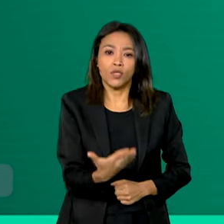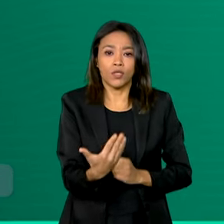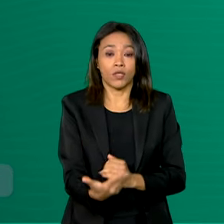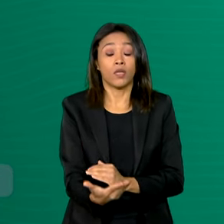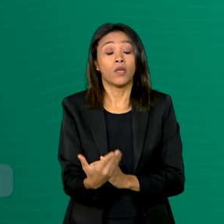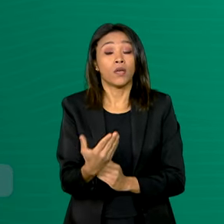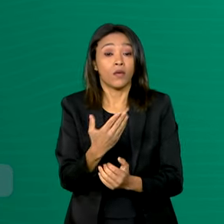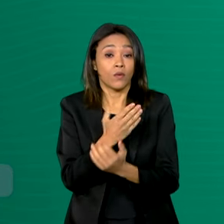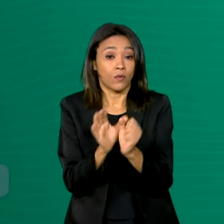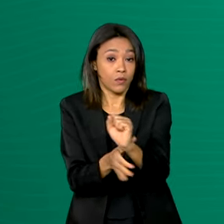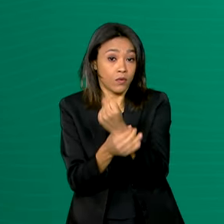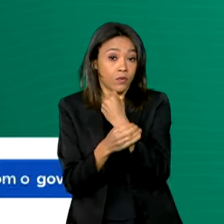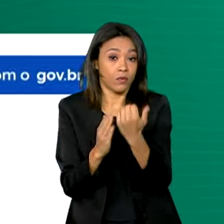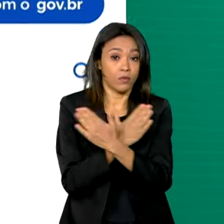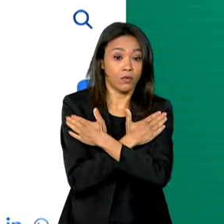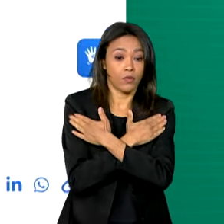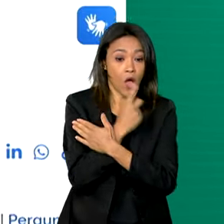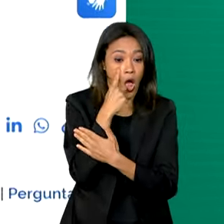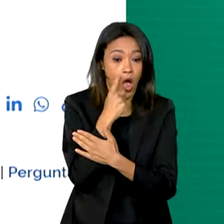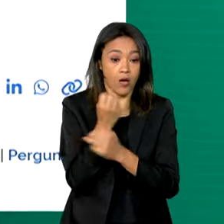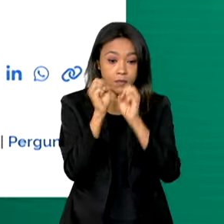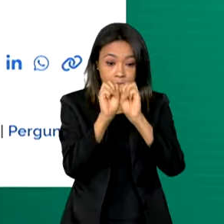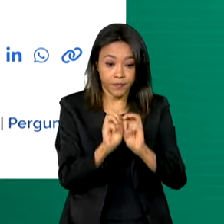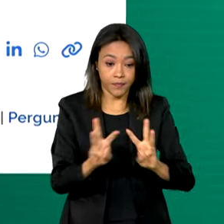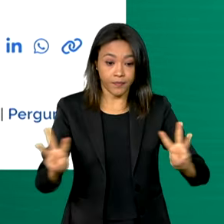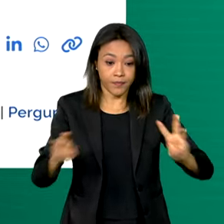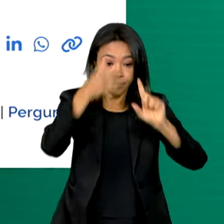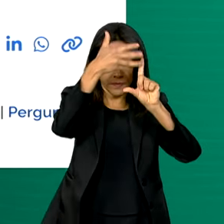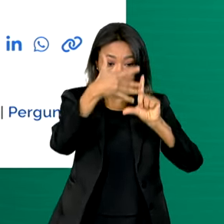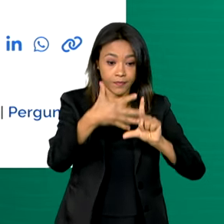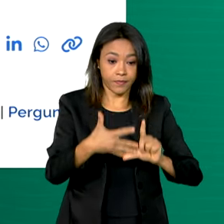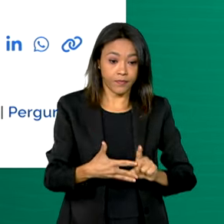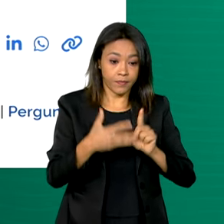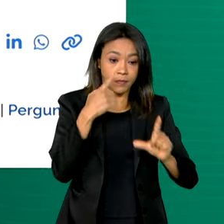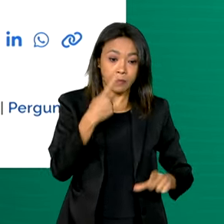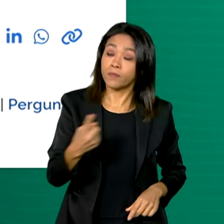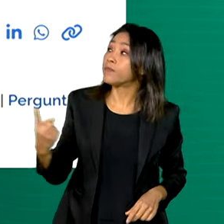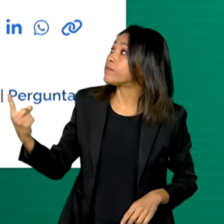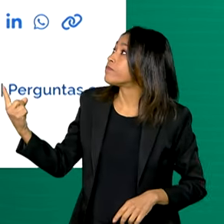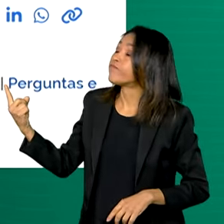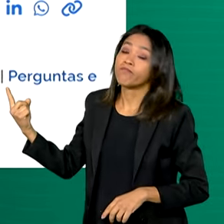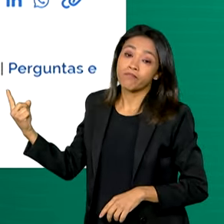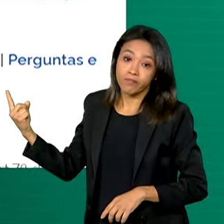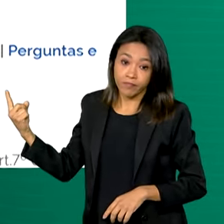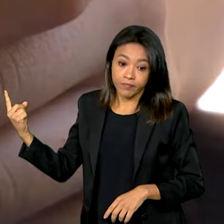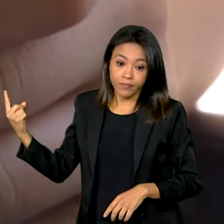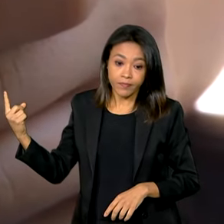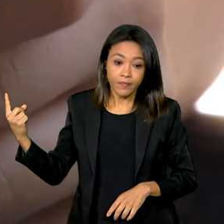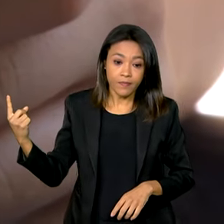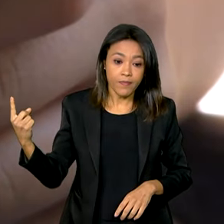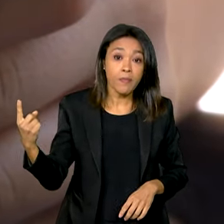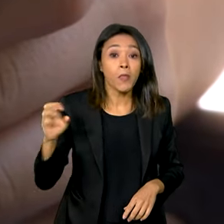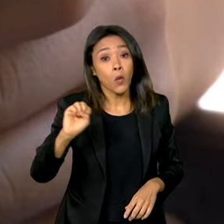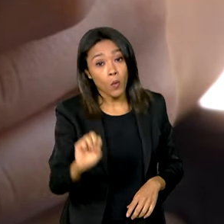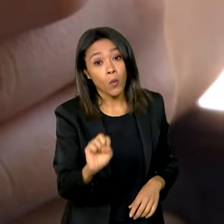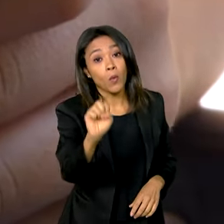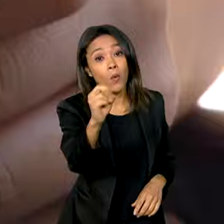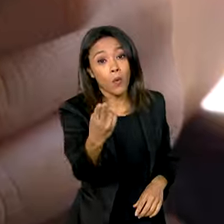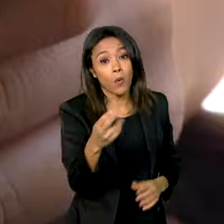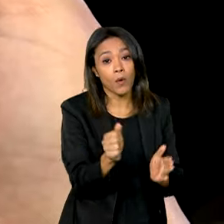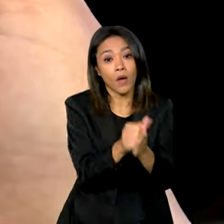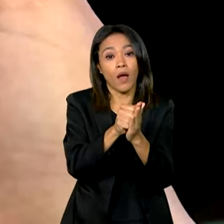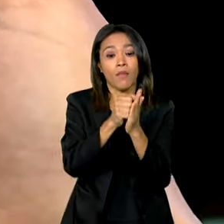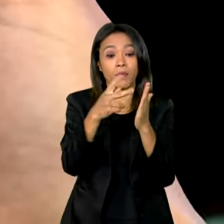diretamente pelo portal Emprega Brasil do Ministério do Trabalho e Emprego ou por meio do